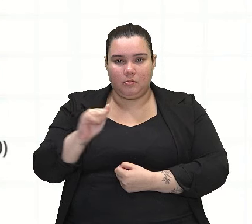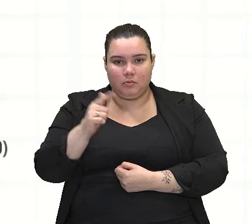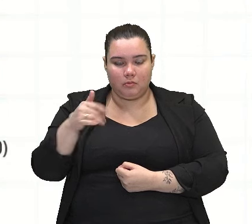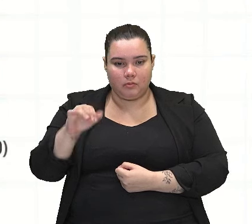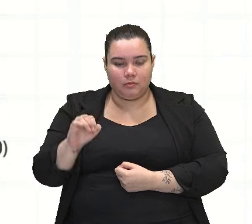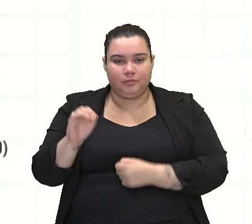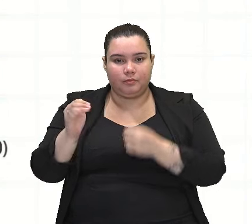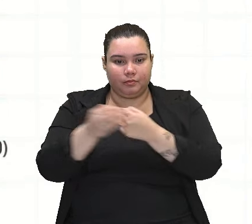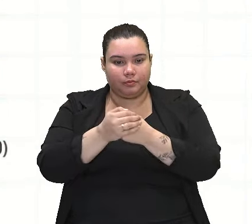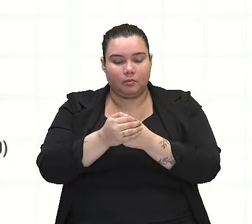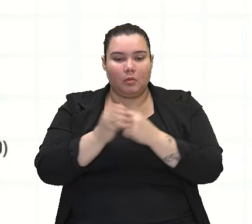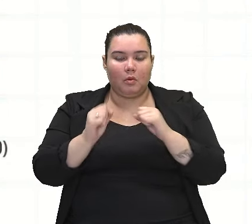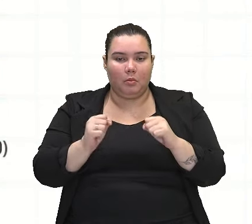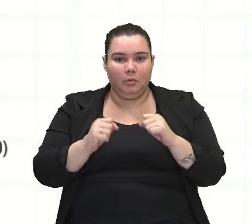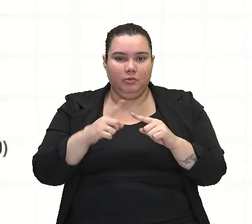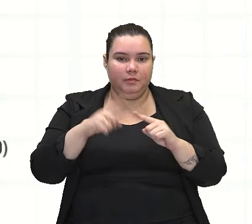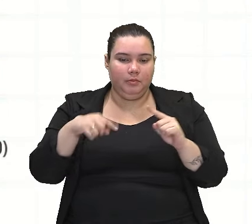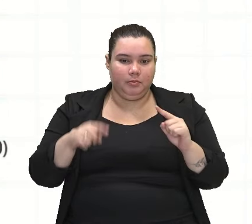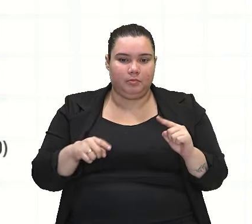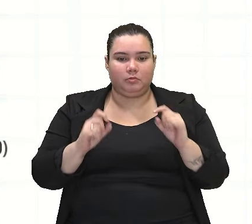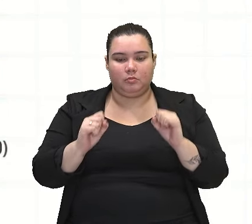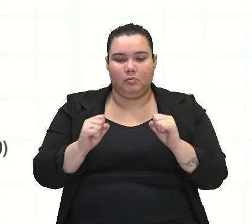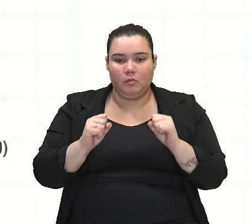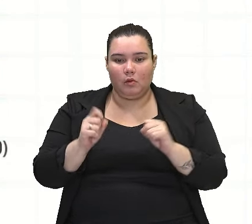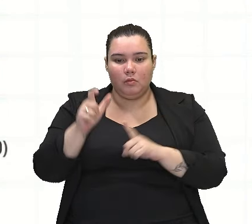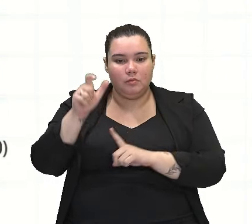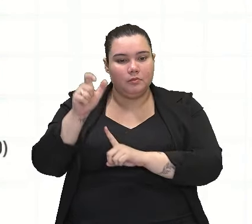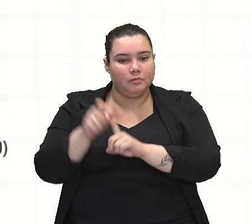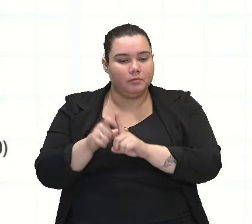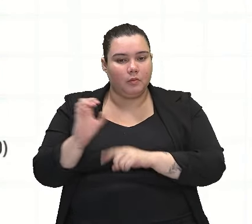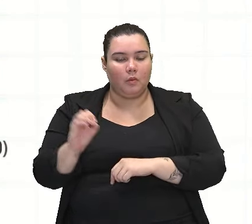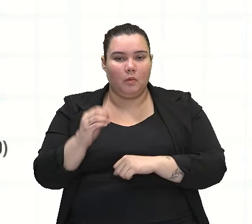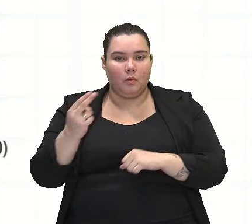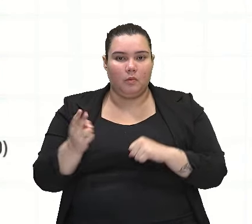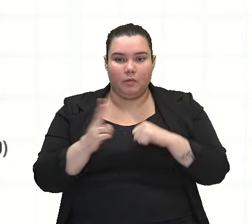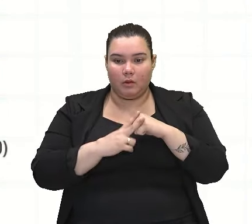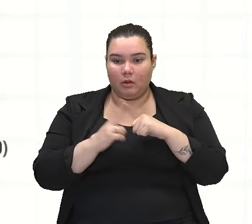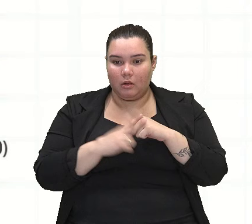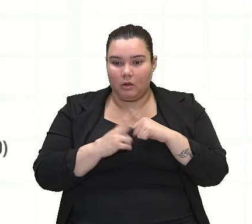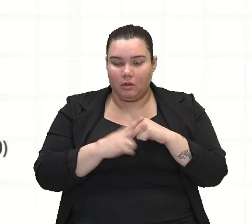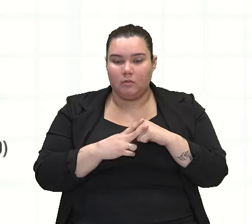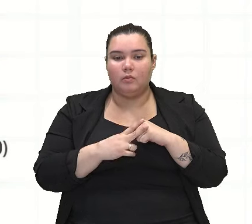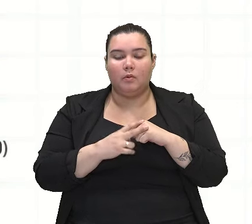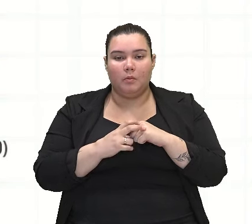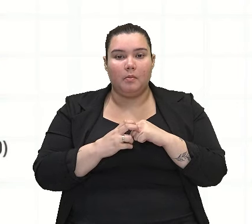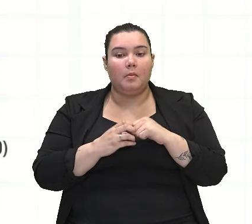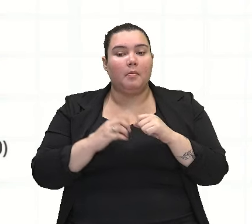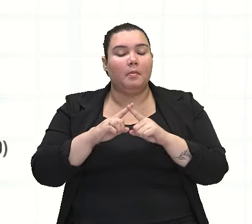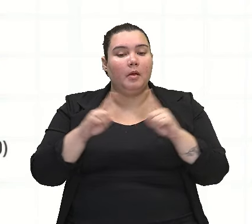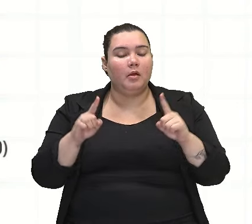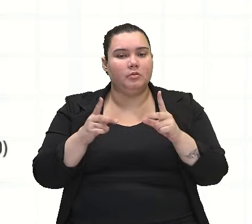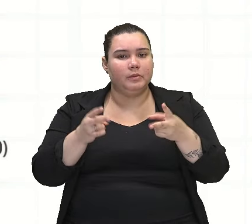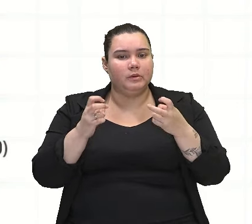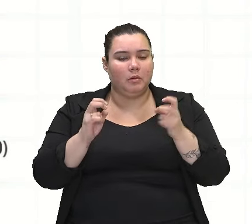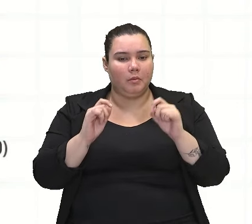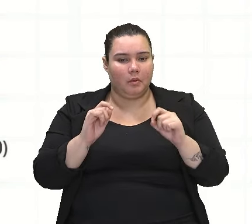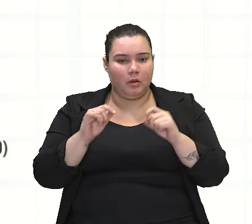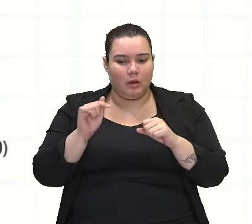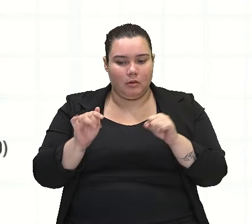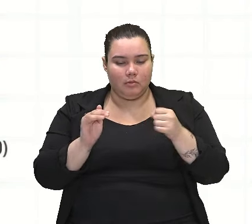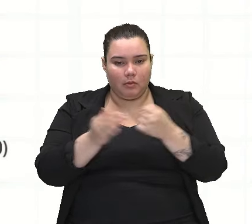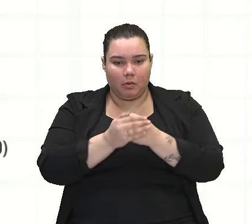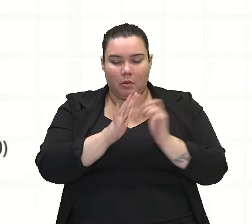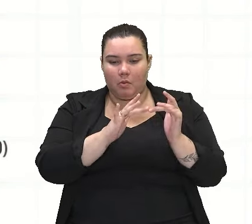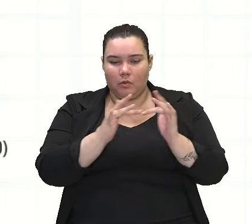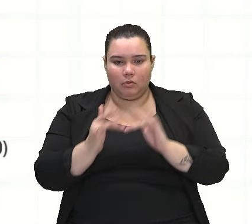aí, o termo pode variar. Pode ser um sujeito, pode ser um verbo, certo? Mas percebam que essa omissão, o contexto vai